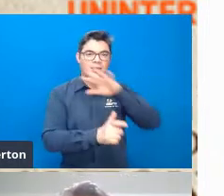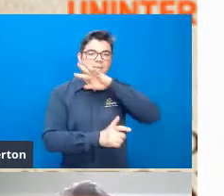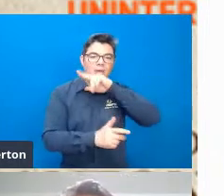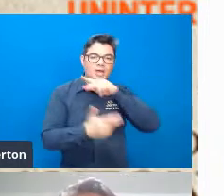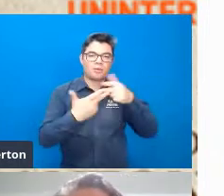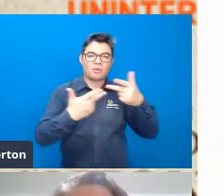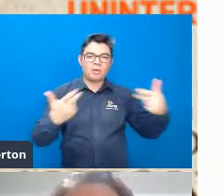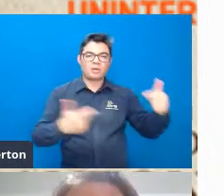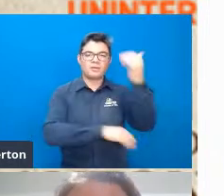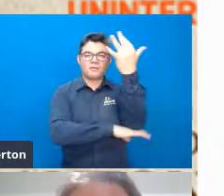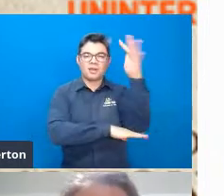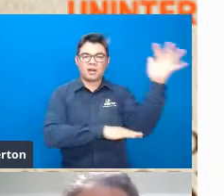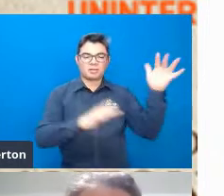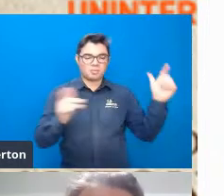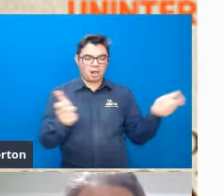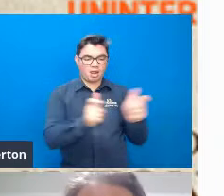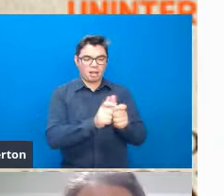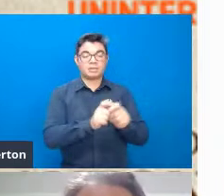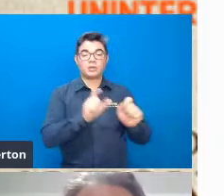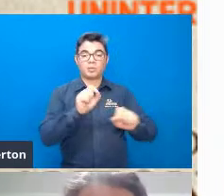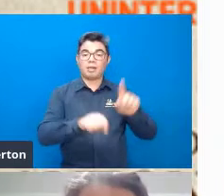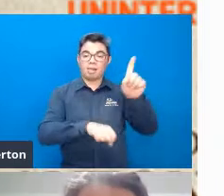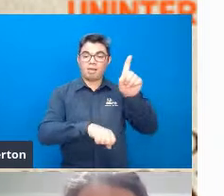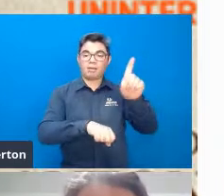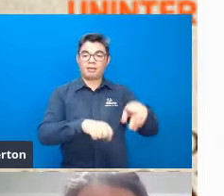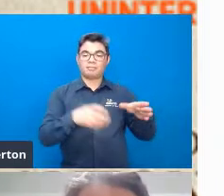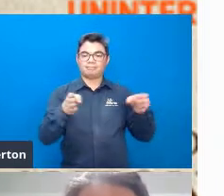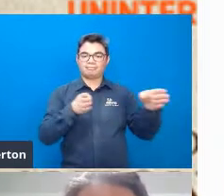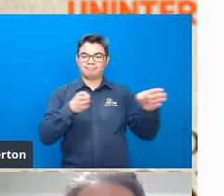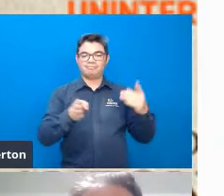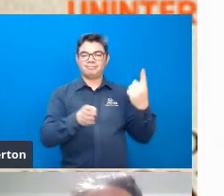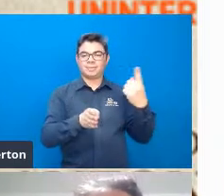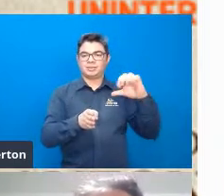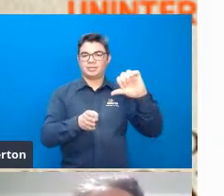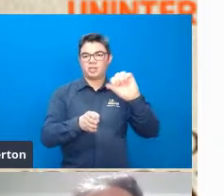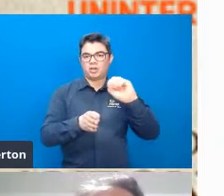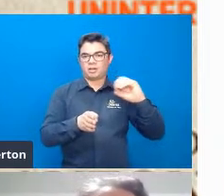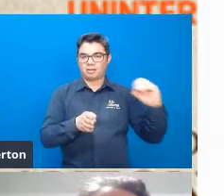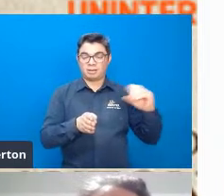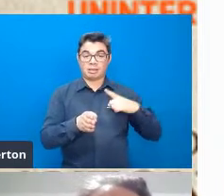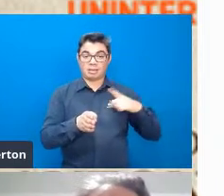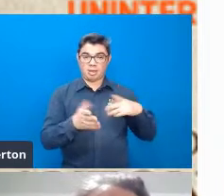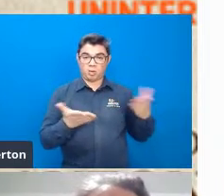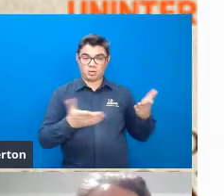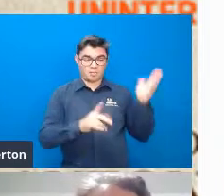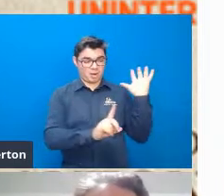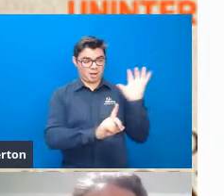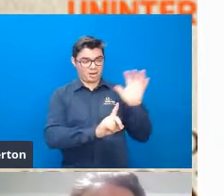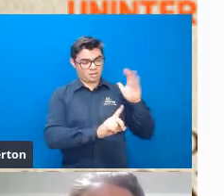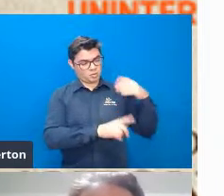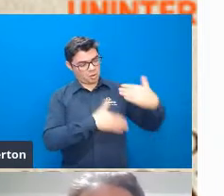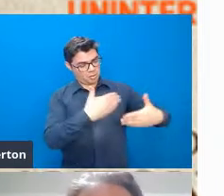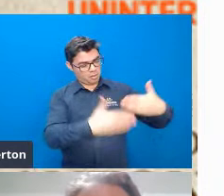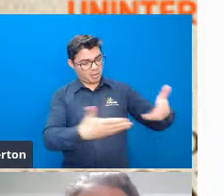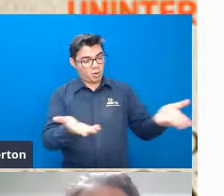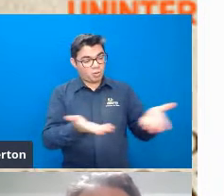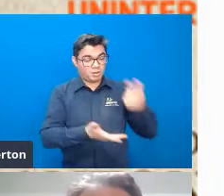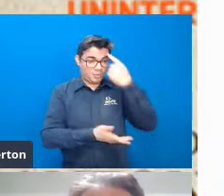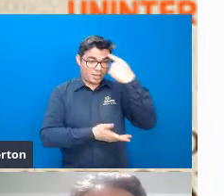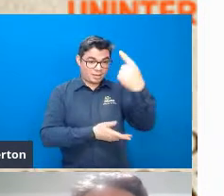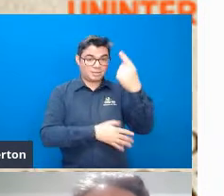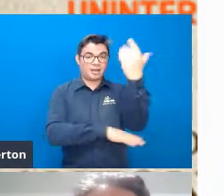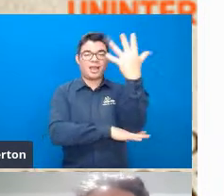pegou todo esse momento que foi muito crucial e que tem impactos até hoje para a gente que pensa em